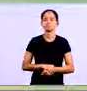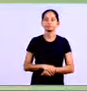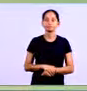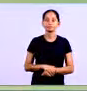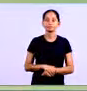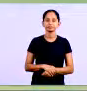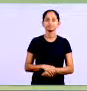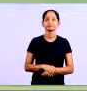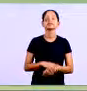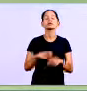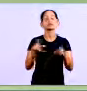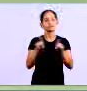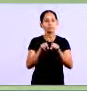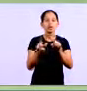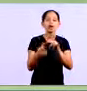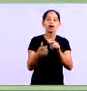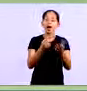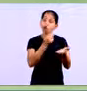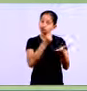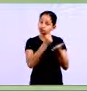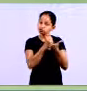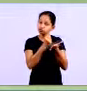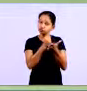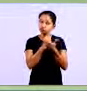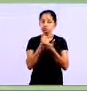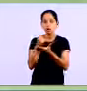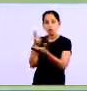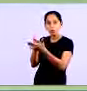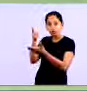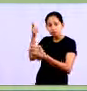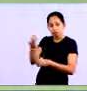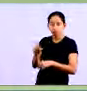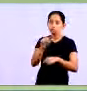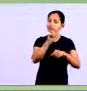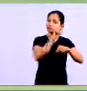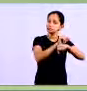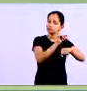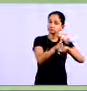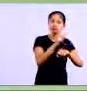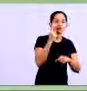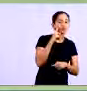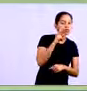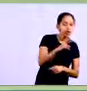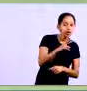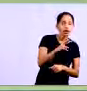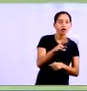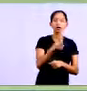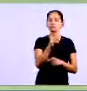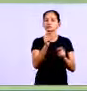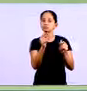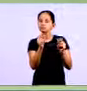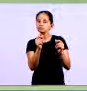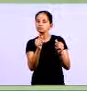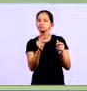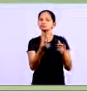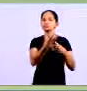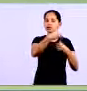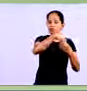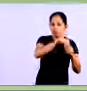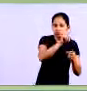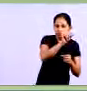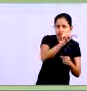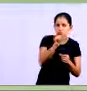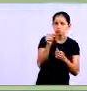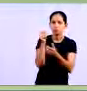ui pra controlar e analisar despesas se você tá lançando as despesas é só você olhar você vai ver ó eu tô gastando x e tá entrando y